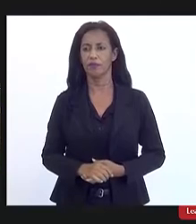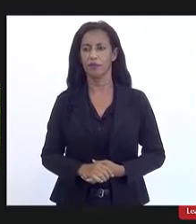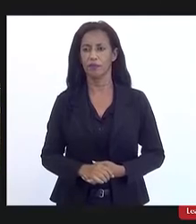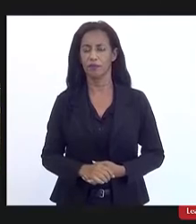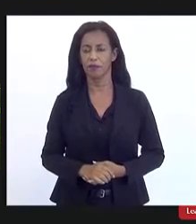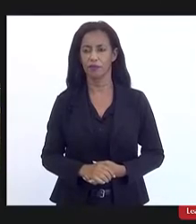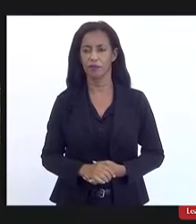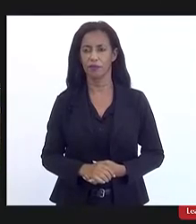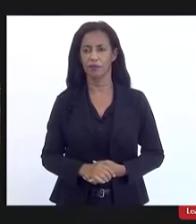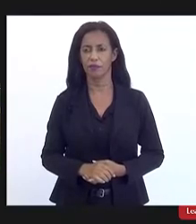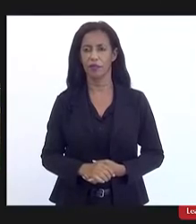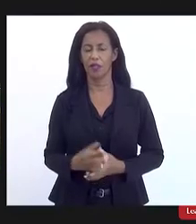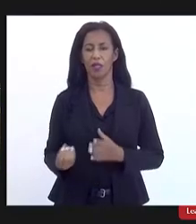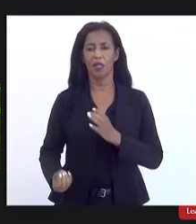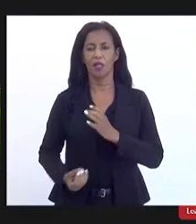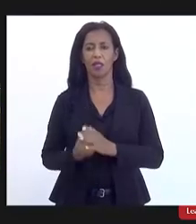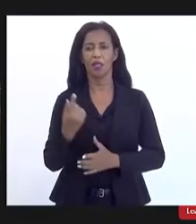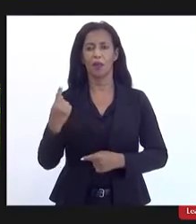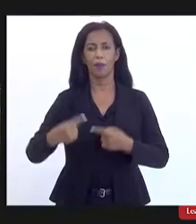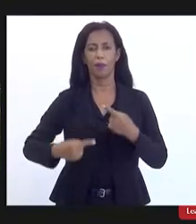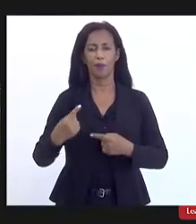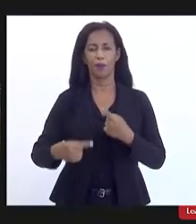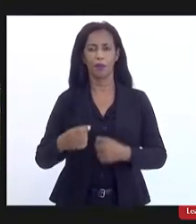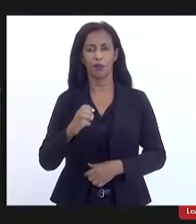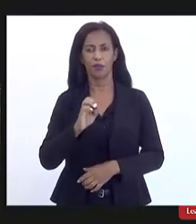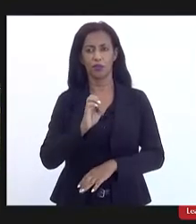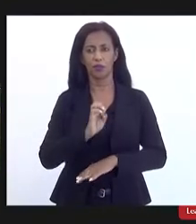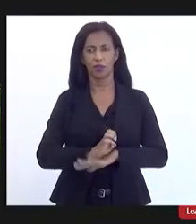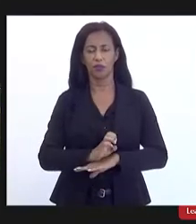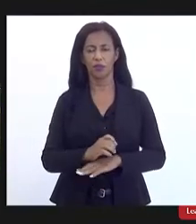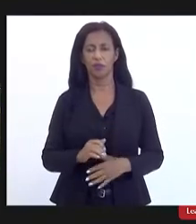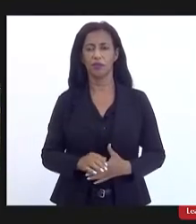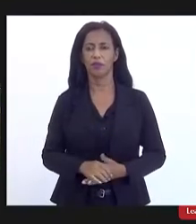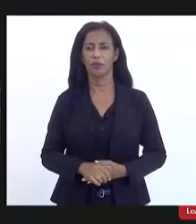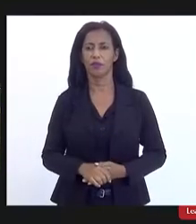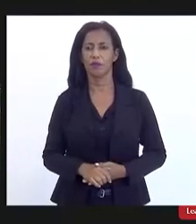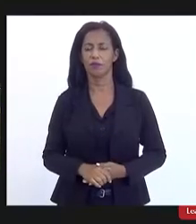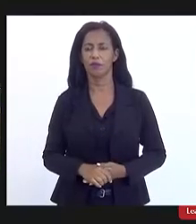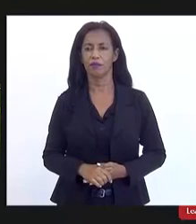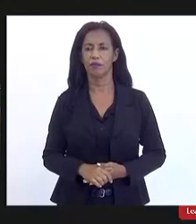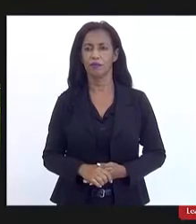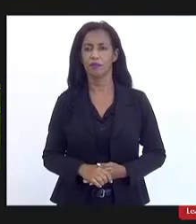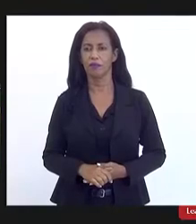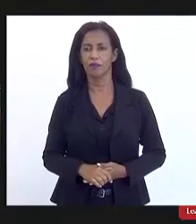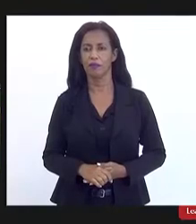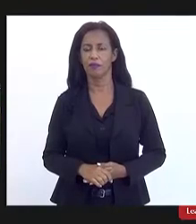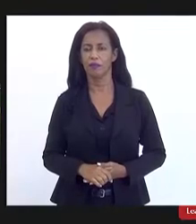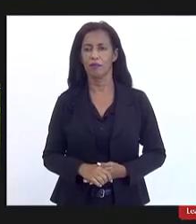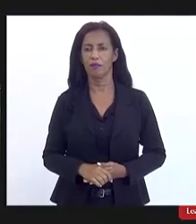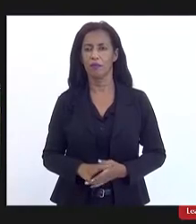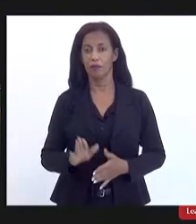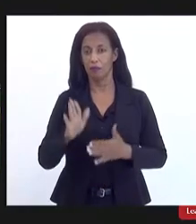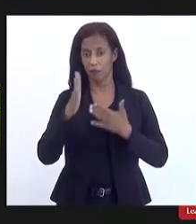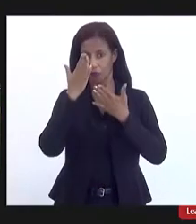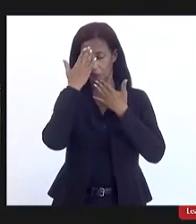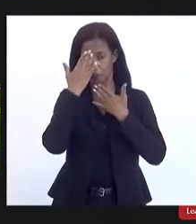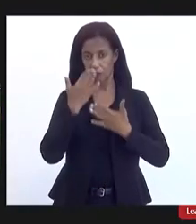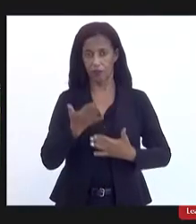cria política estadual obrigado Dani boa deputada enfermeira Regiane obrigado se possível